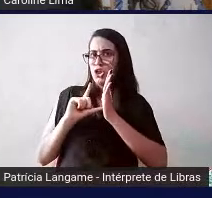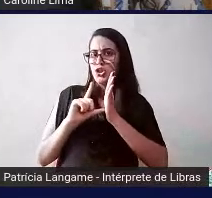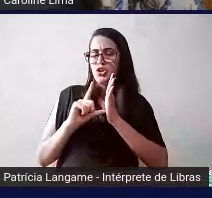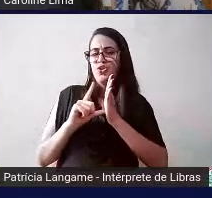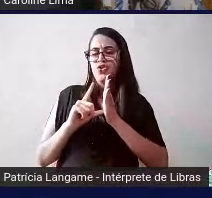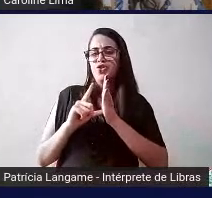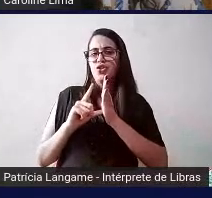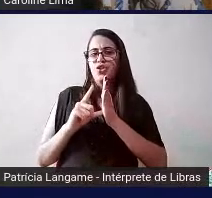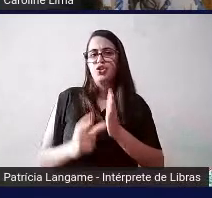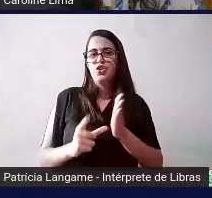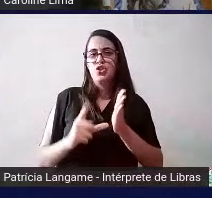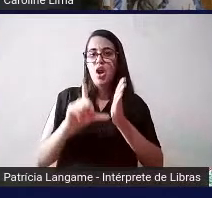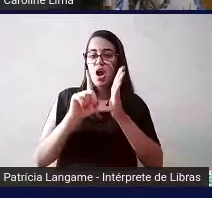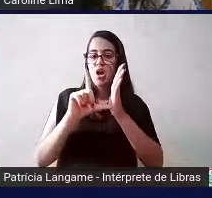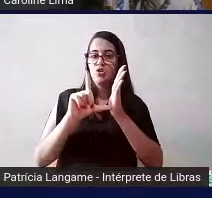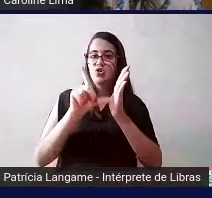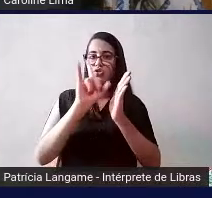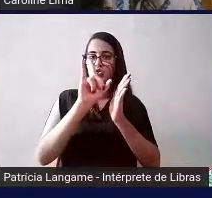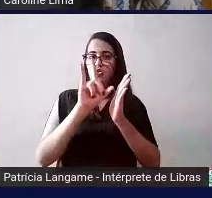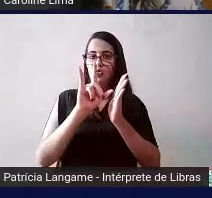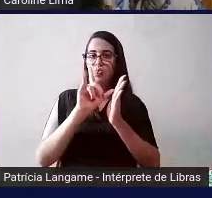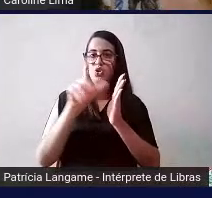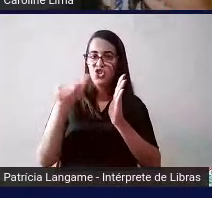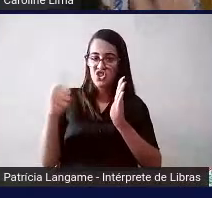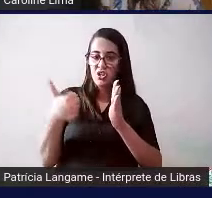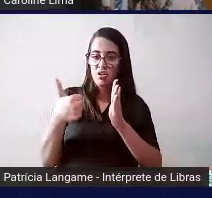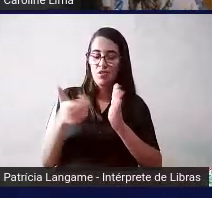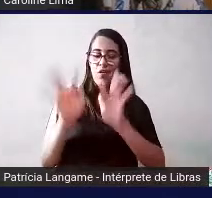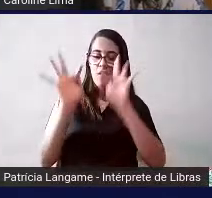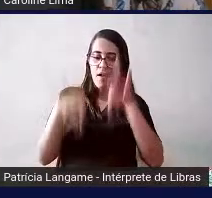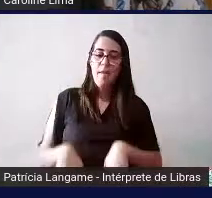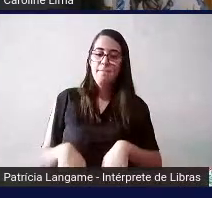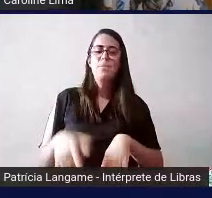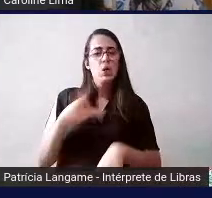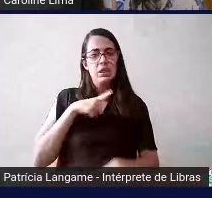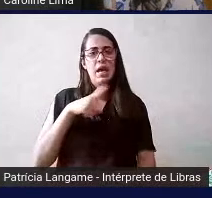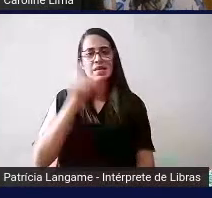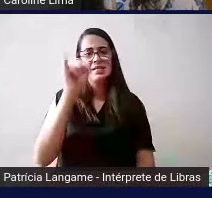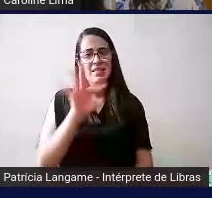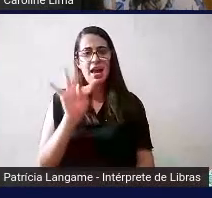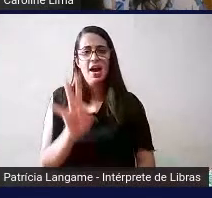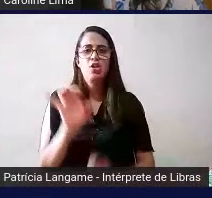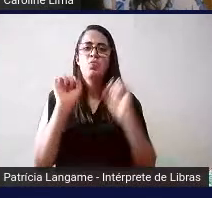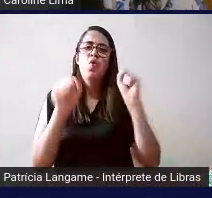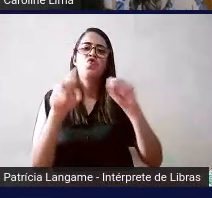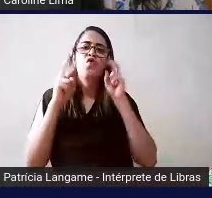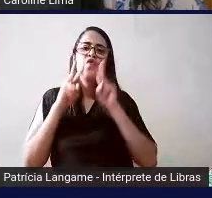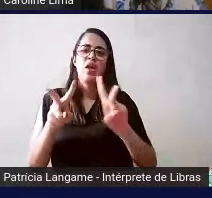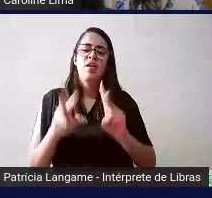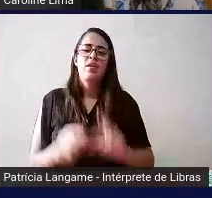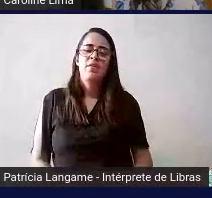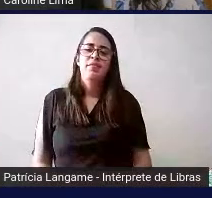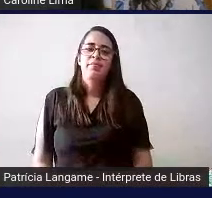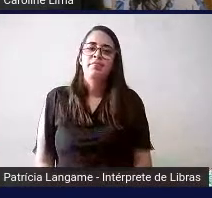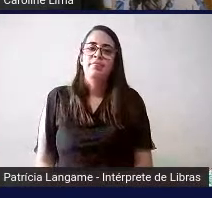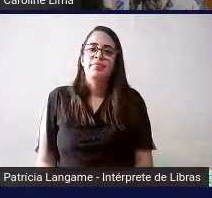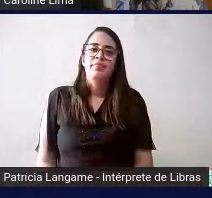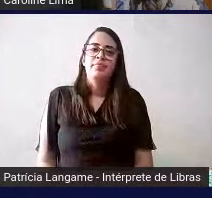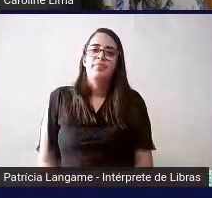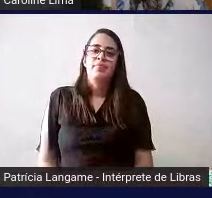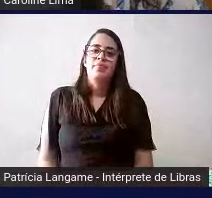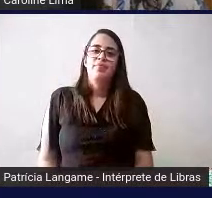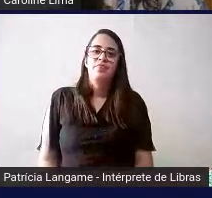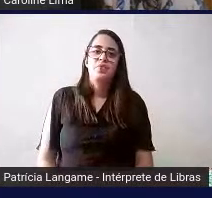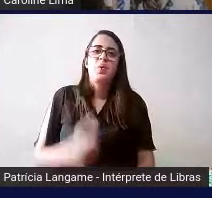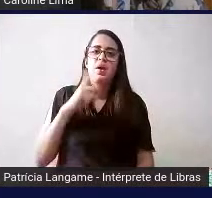dia em que ela foi encerrada estão lá no site vocês podem consultar inclusive eu acabei de entrar aqui pra